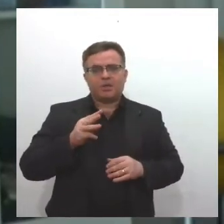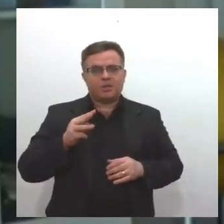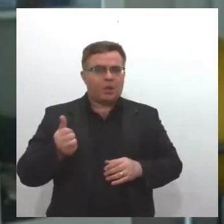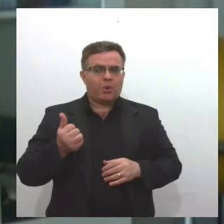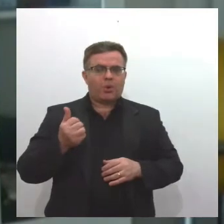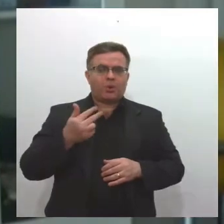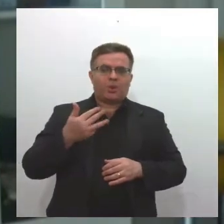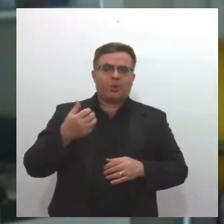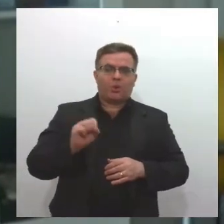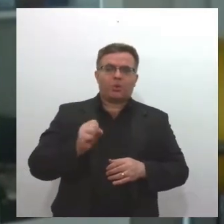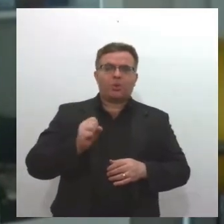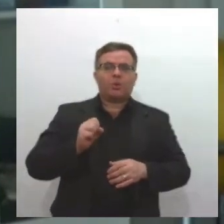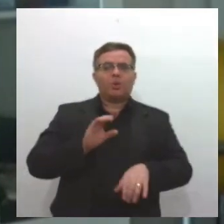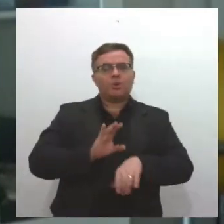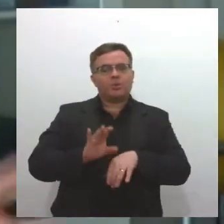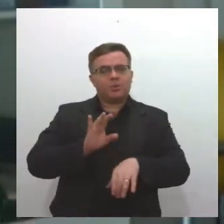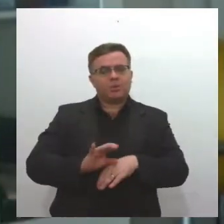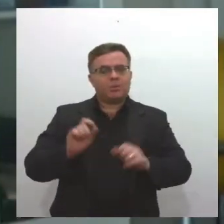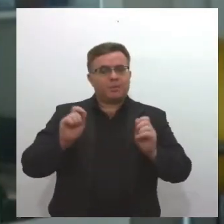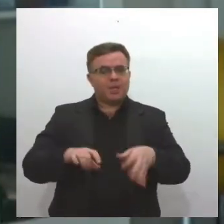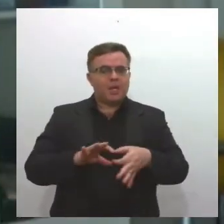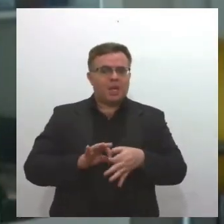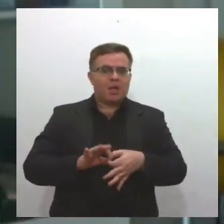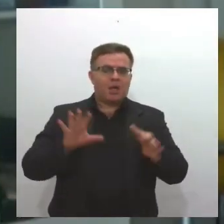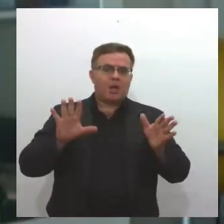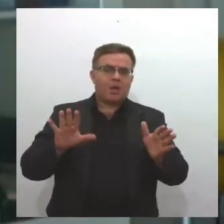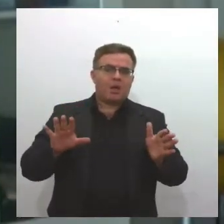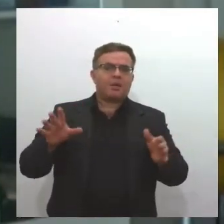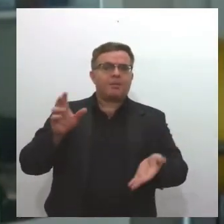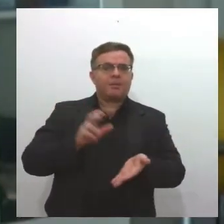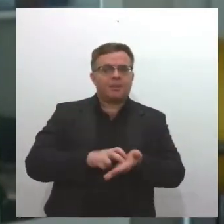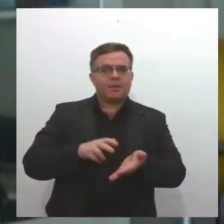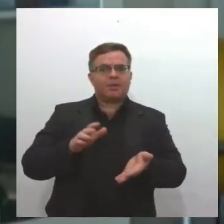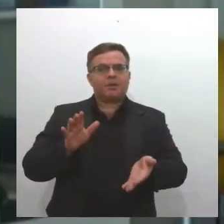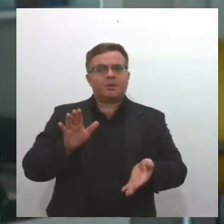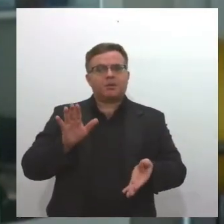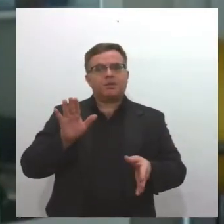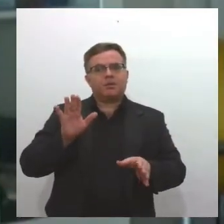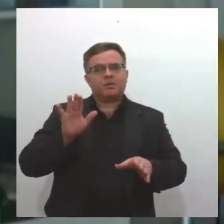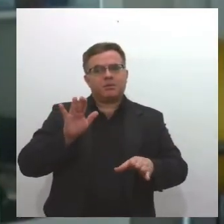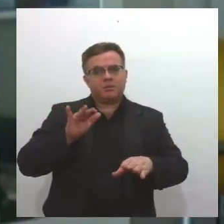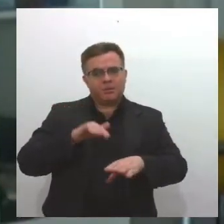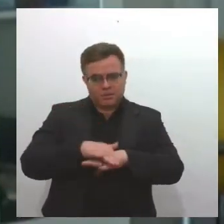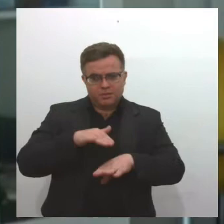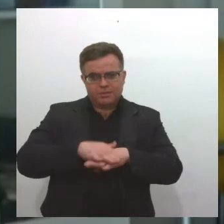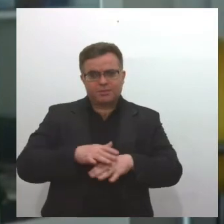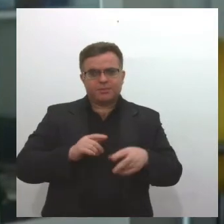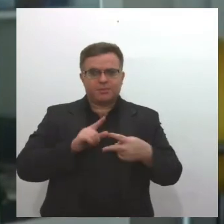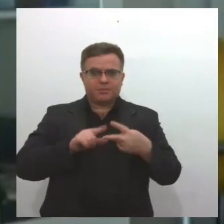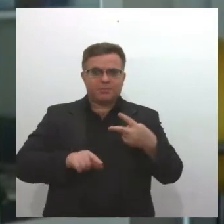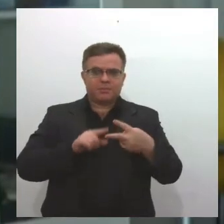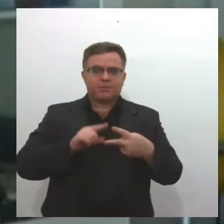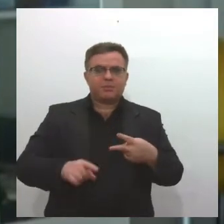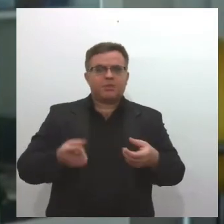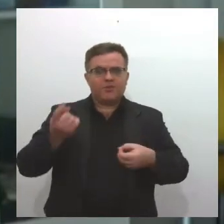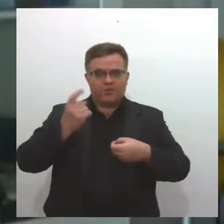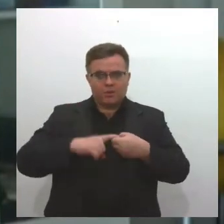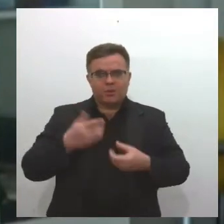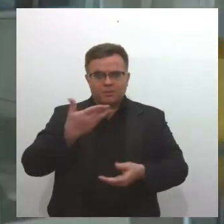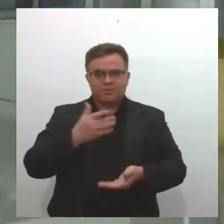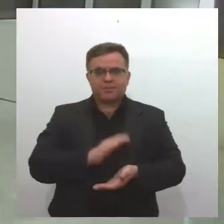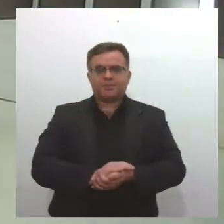serão dados e ofertados no período da manhã e também no período da noite. Voltamos aos estúdios.